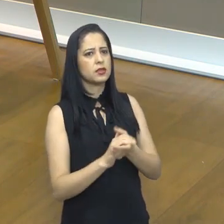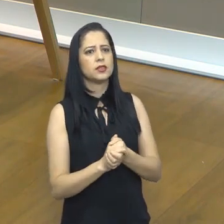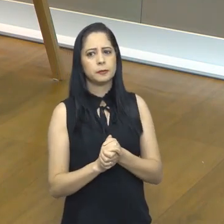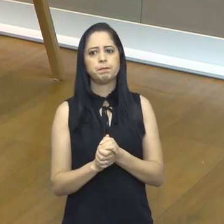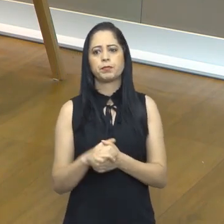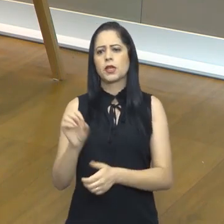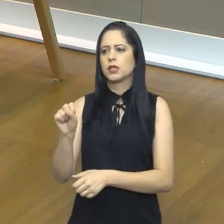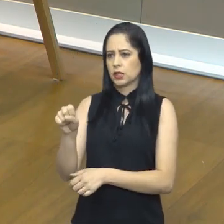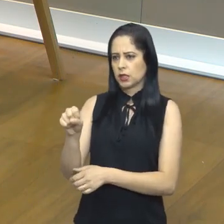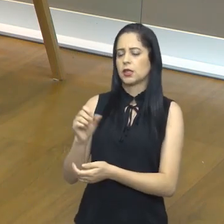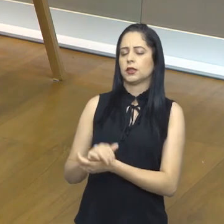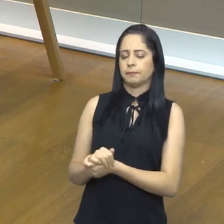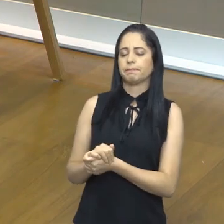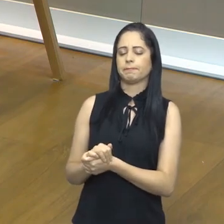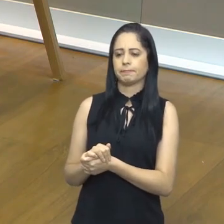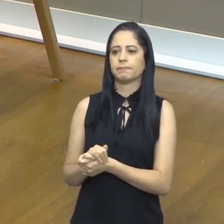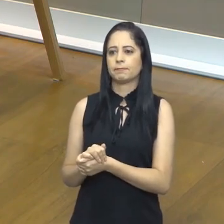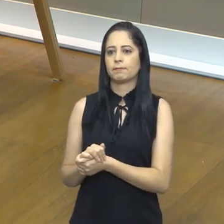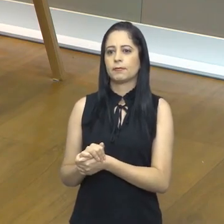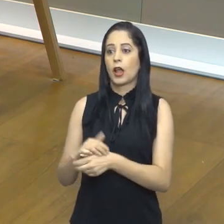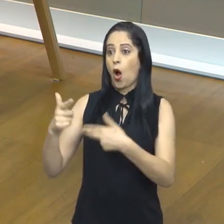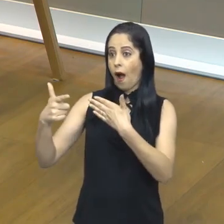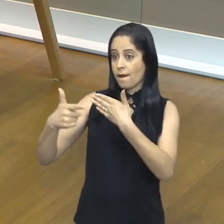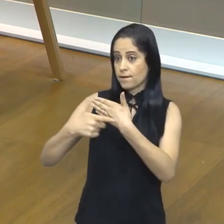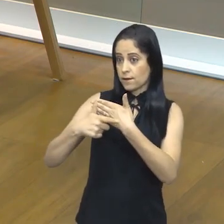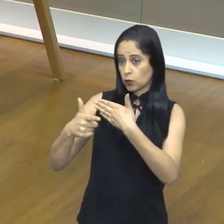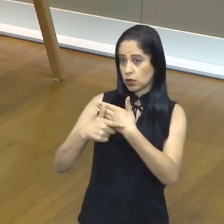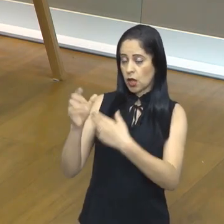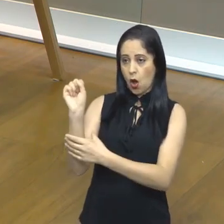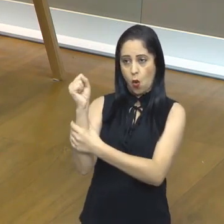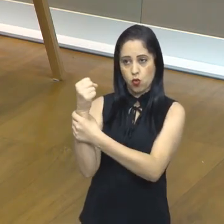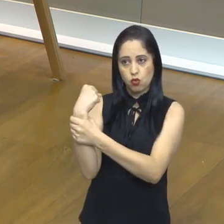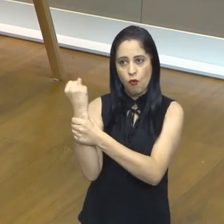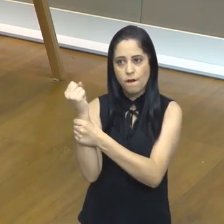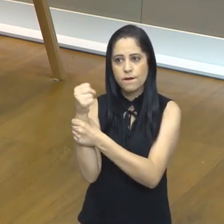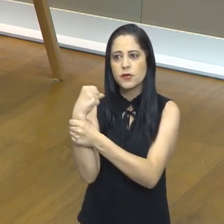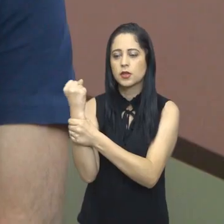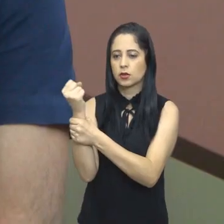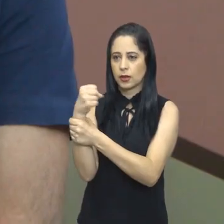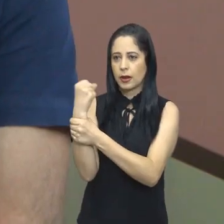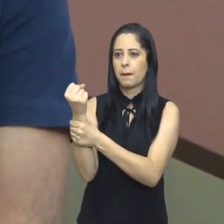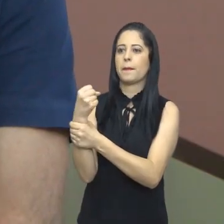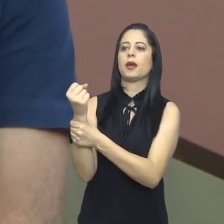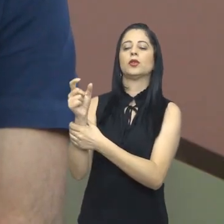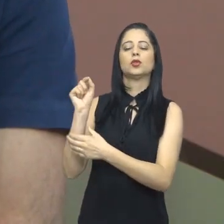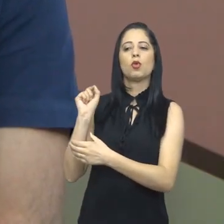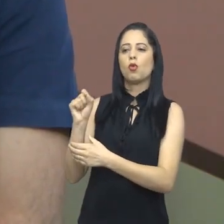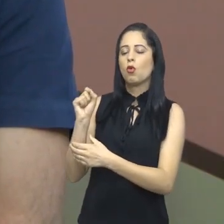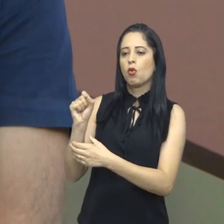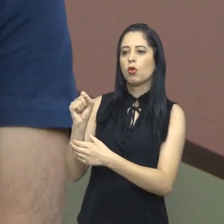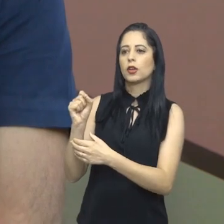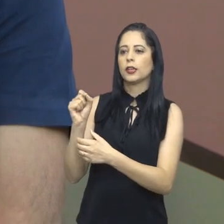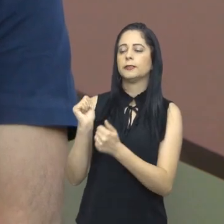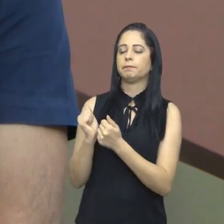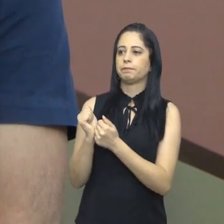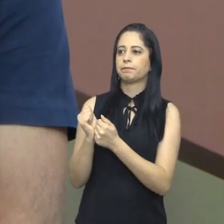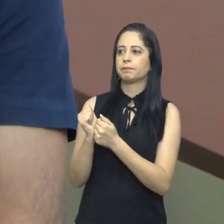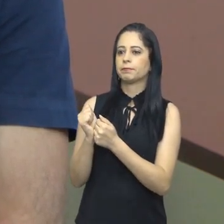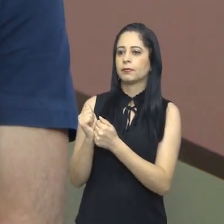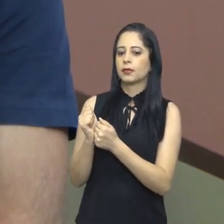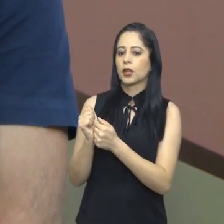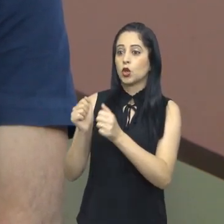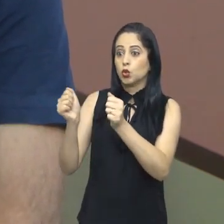exclusivo para essa área, específico. Isso. Então, assim, o papel de fisioterapeutas, né, é um